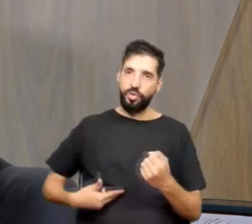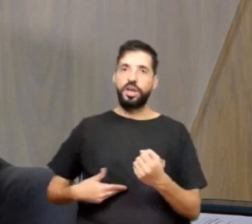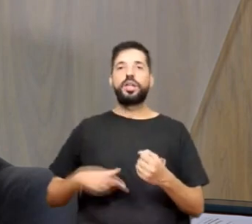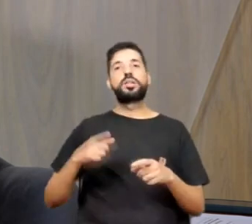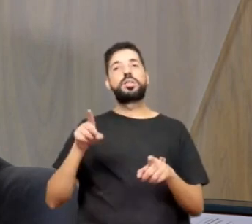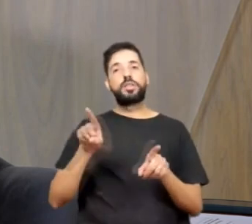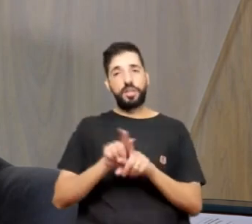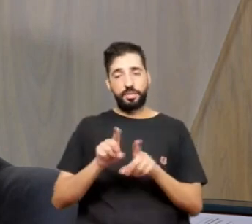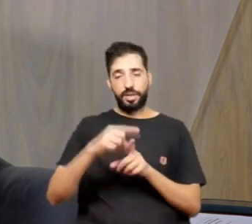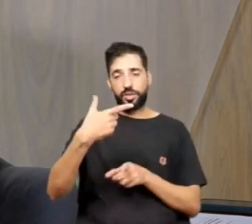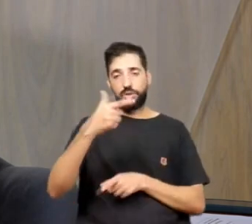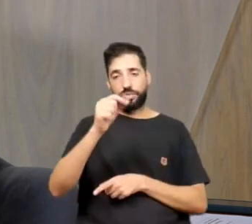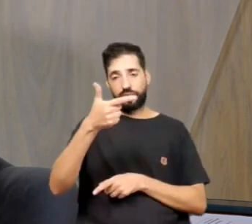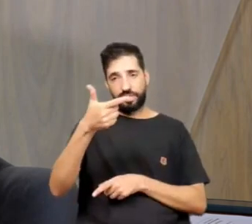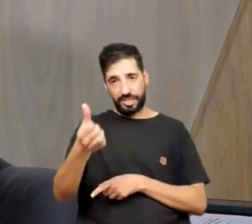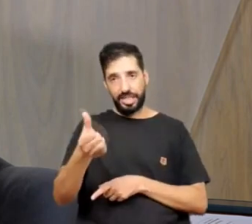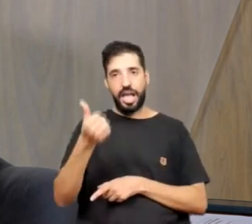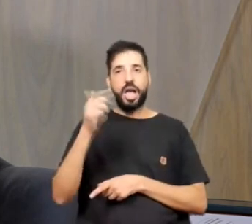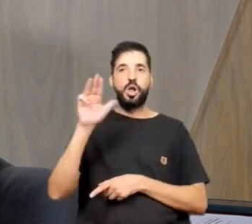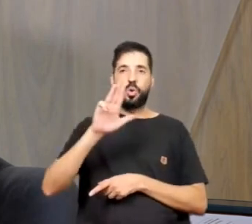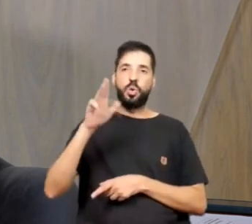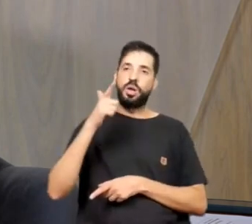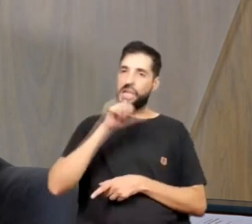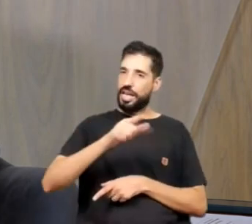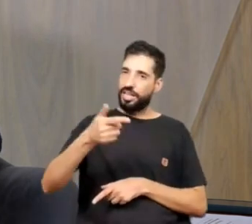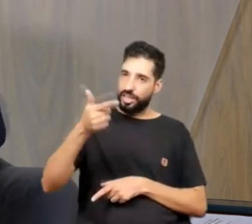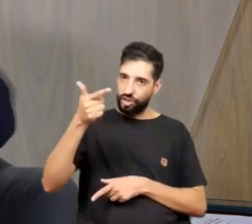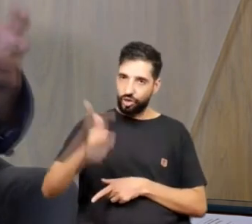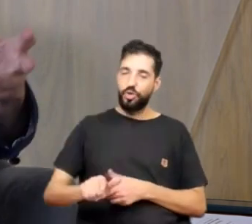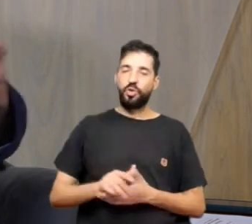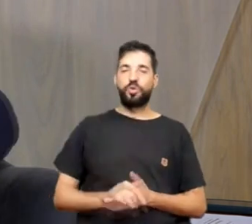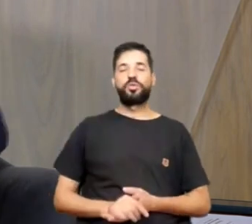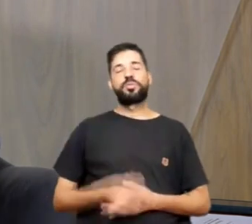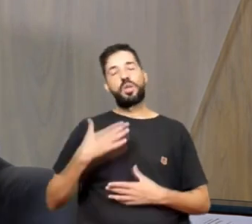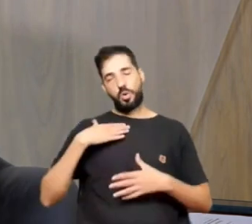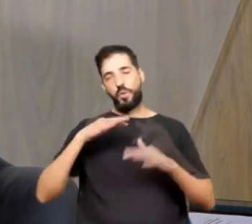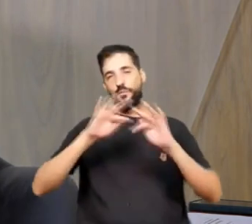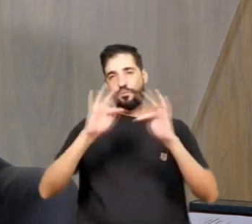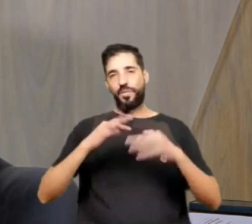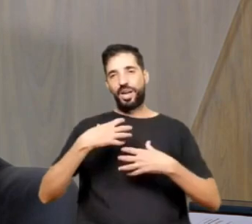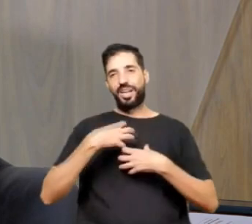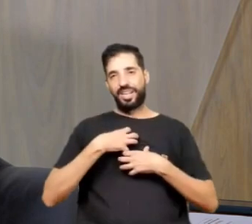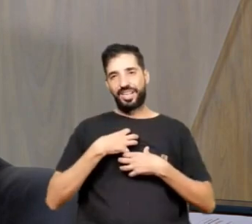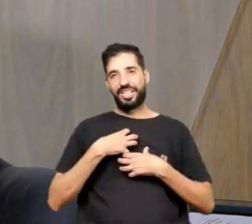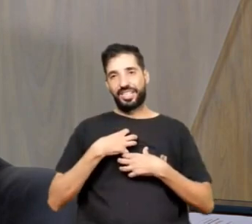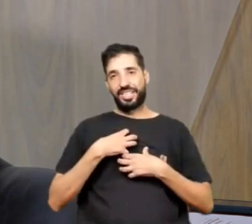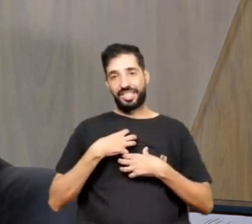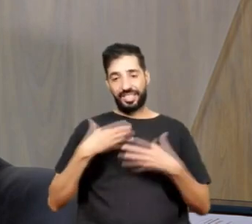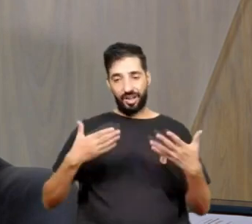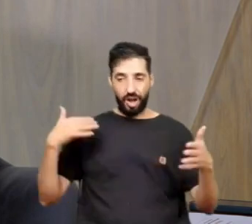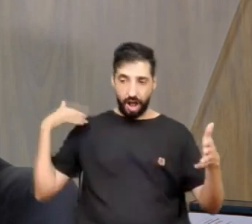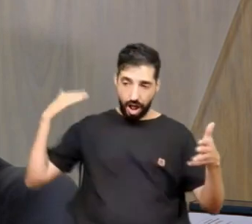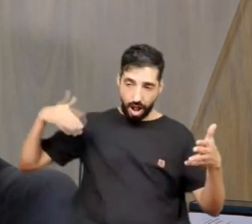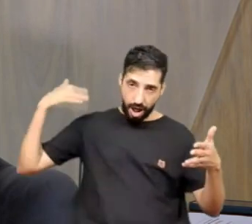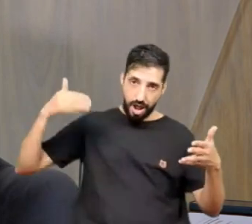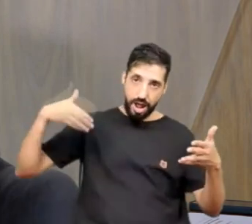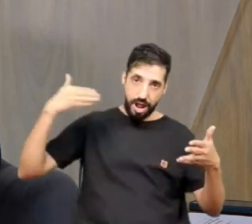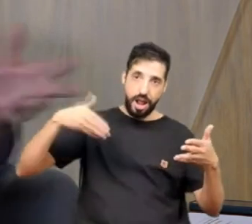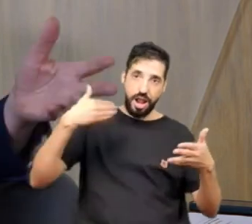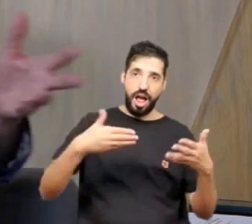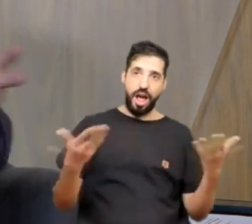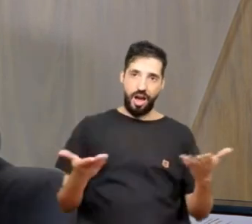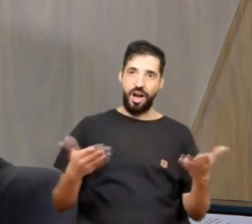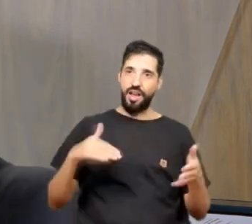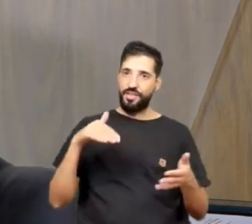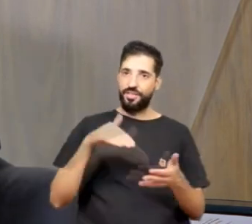Por isso que estou muito feliz que no final desta jornada, agora mês de março, de